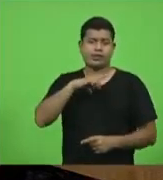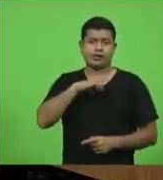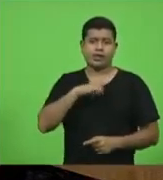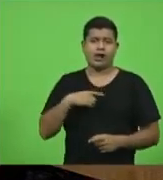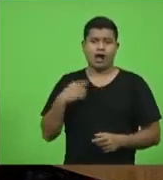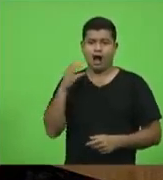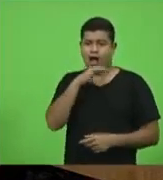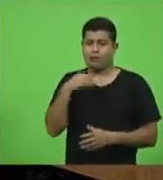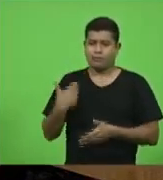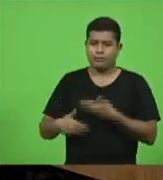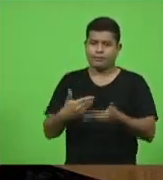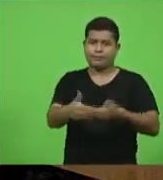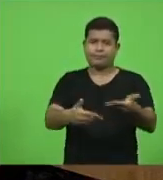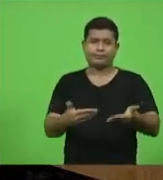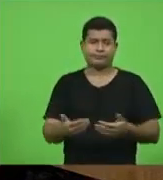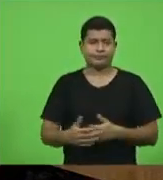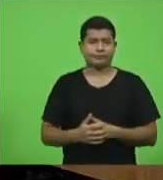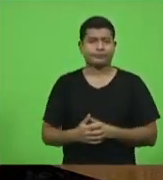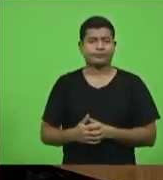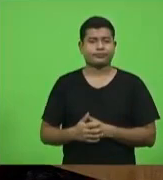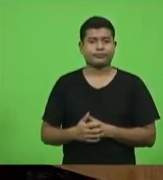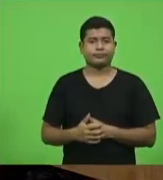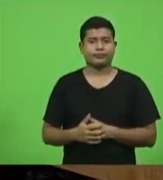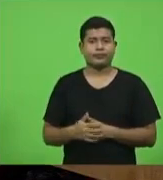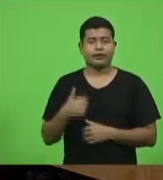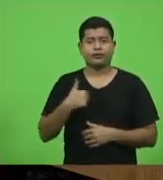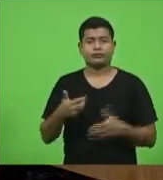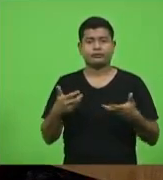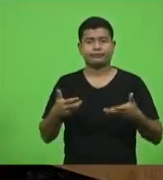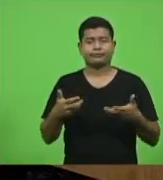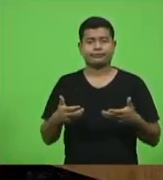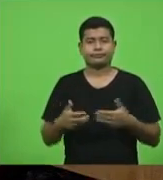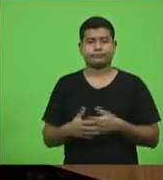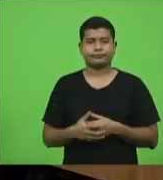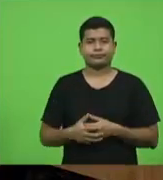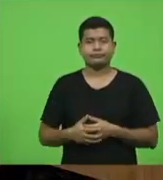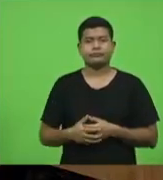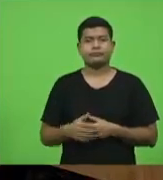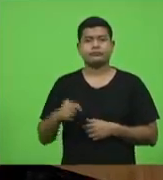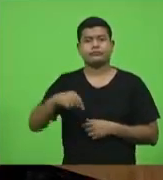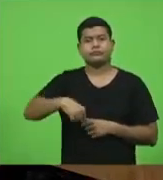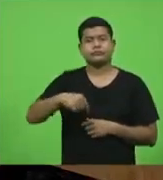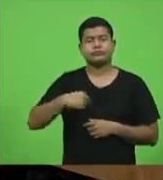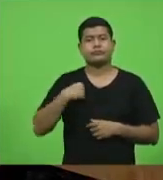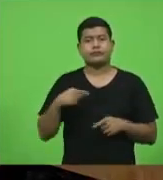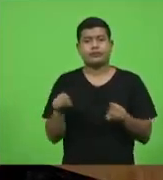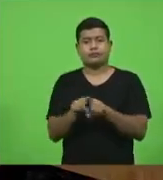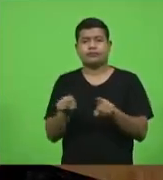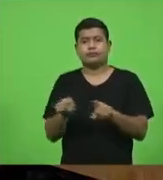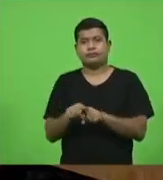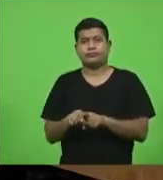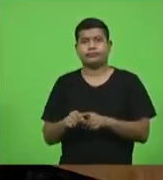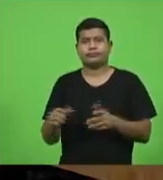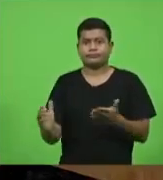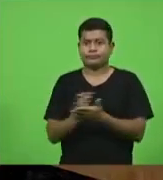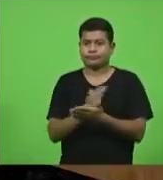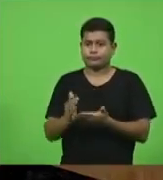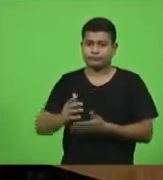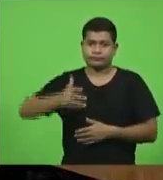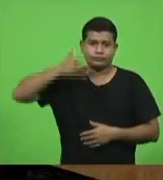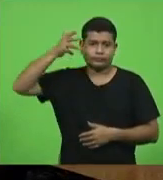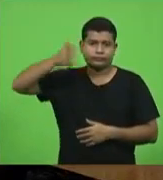acontecerem nessa área quero aqui me somar a alguns depoimentos aqui feitos